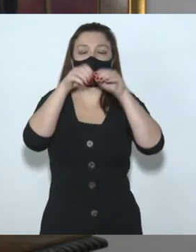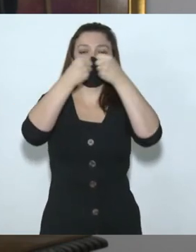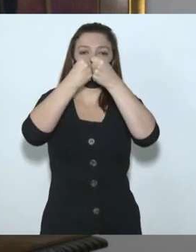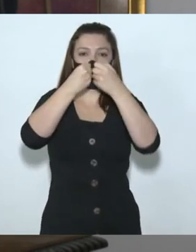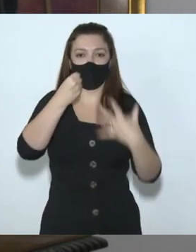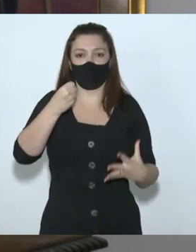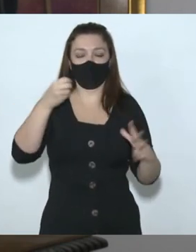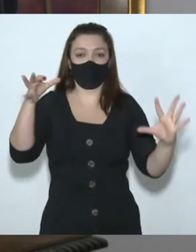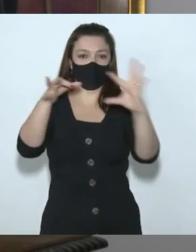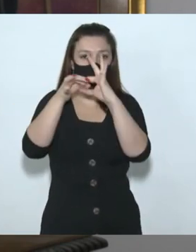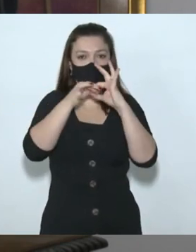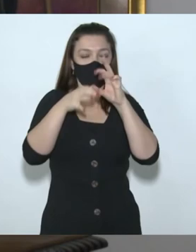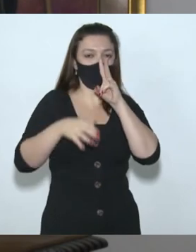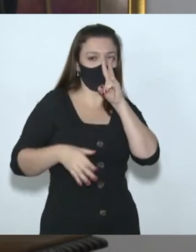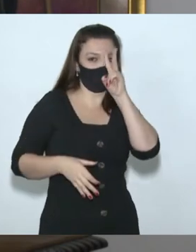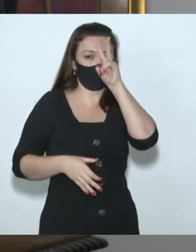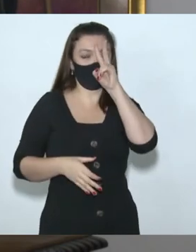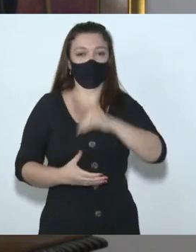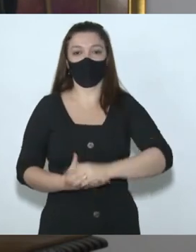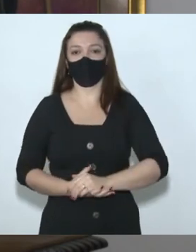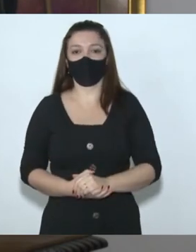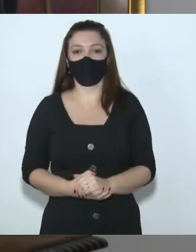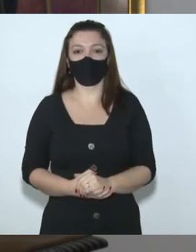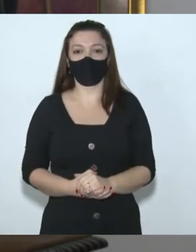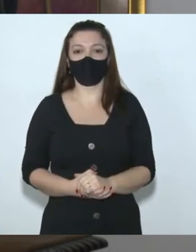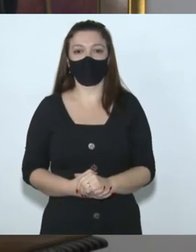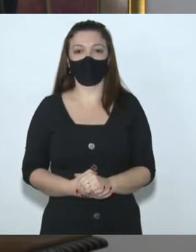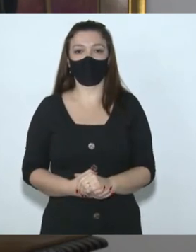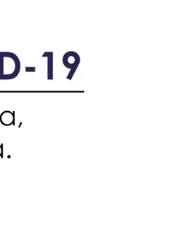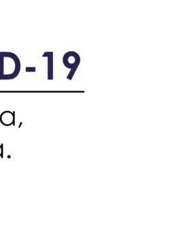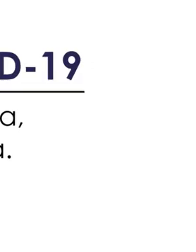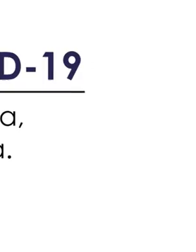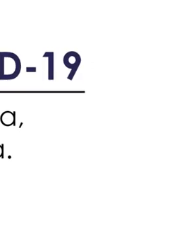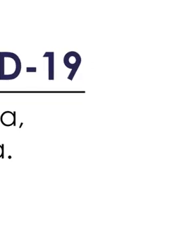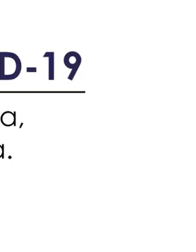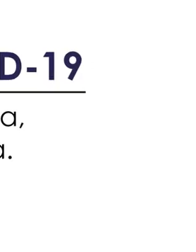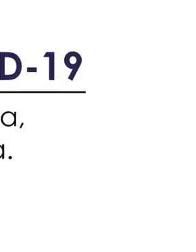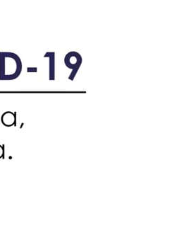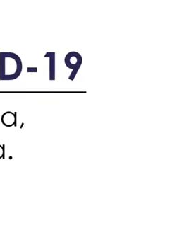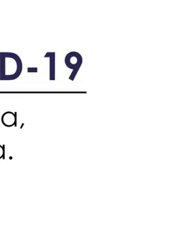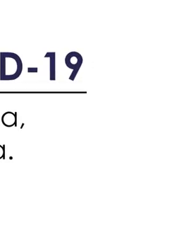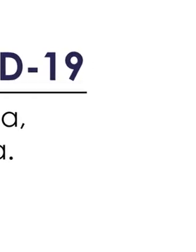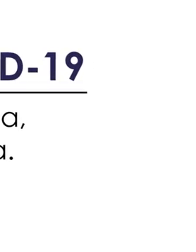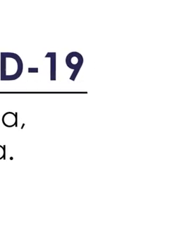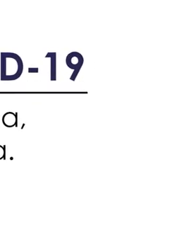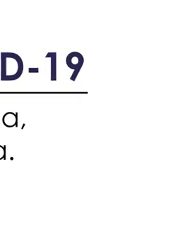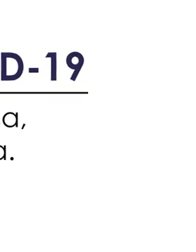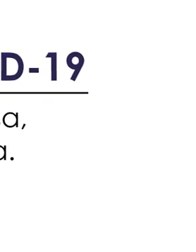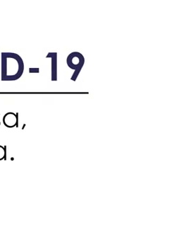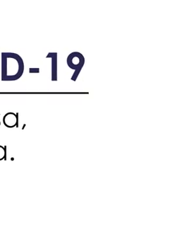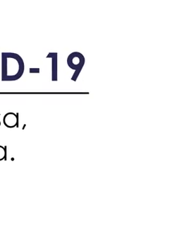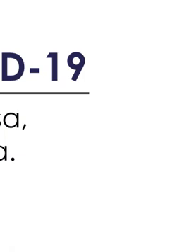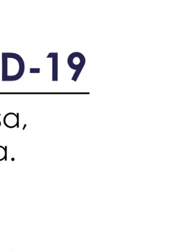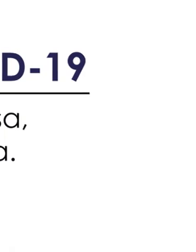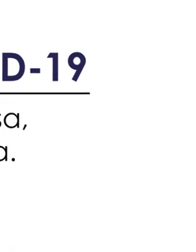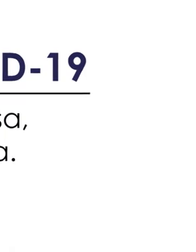igualitária e democrática. Juntos somos mais fortes. Juntos somos mais